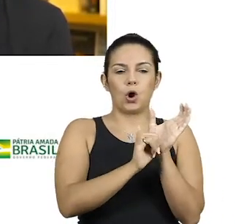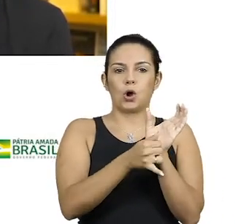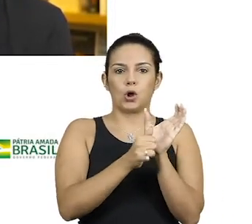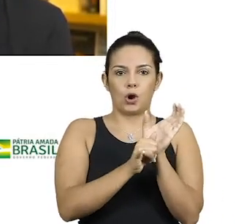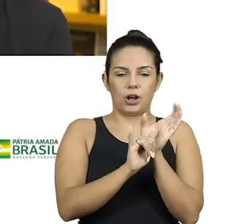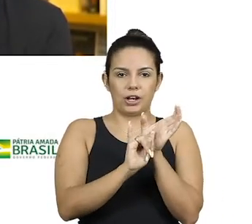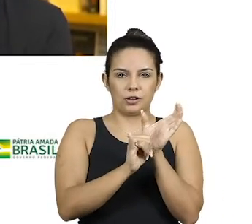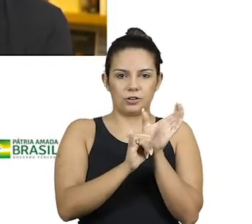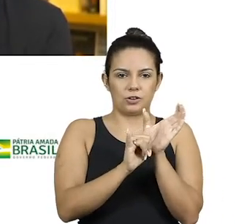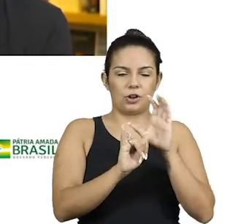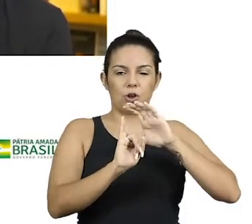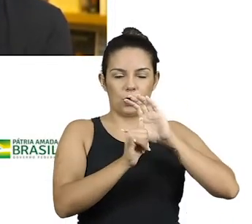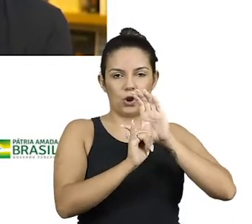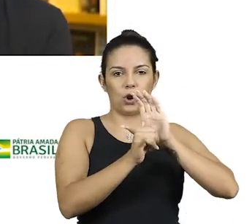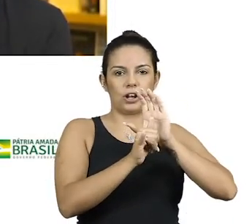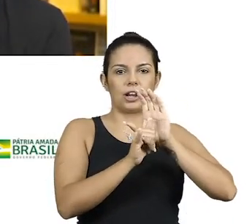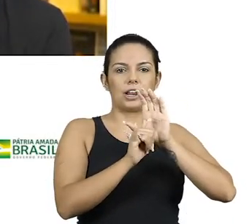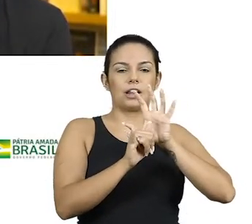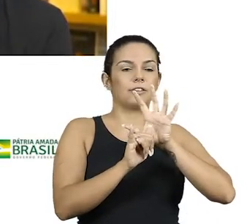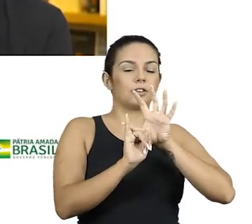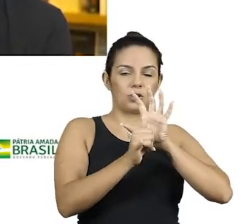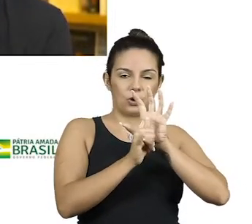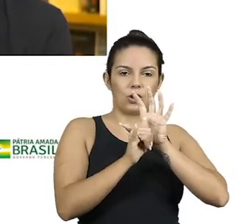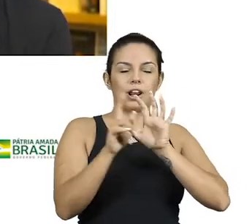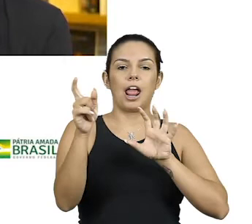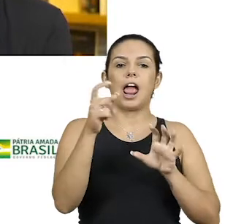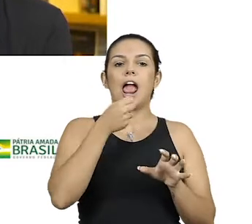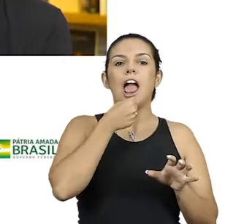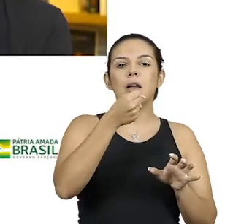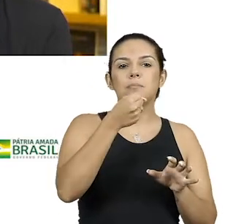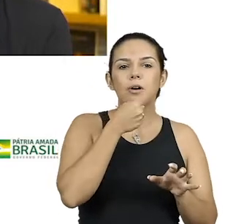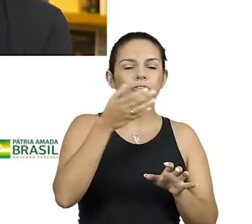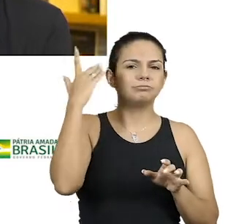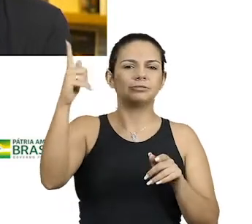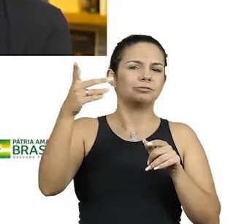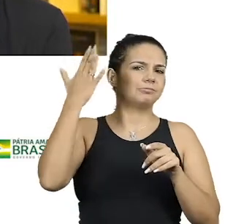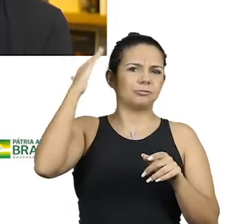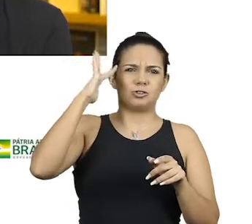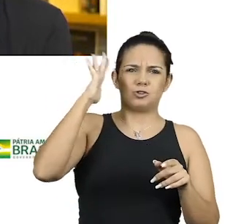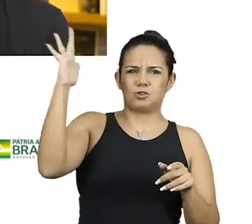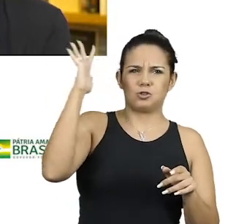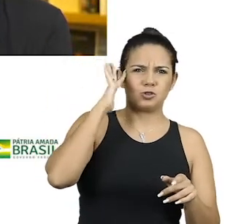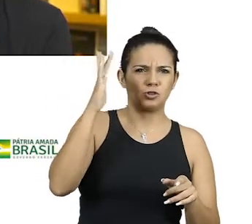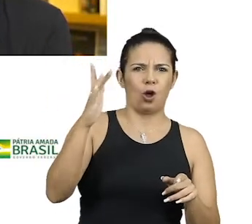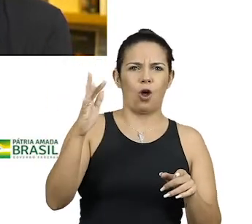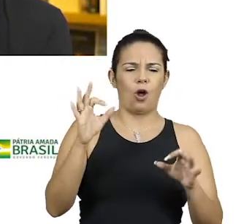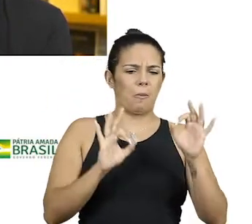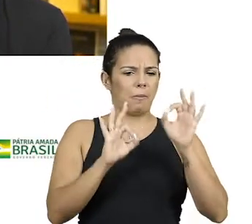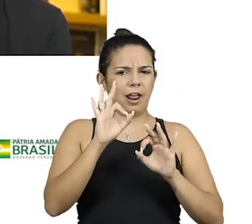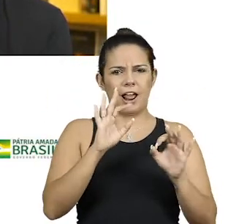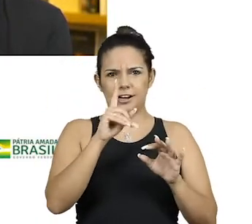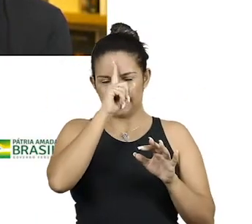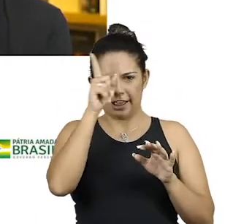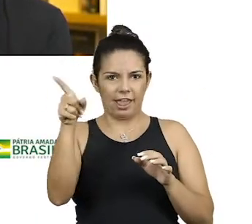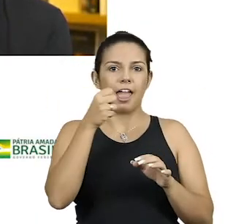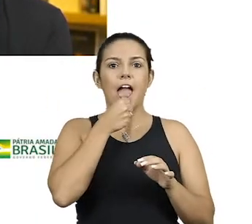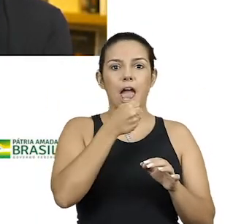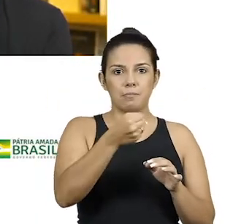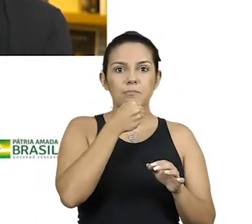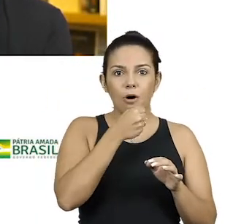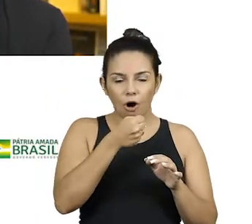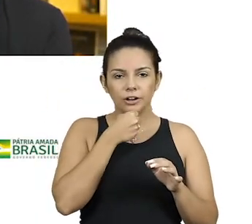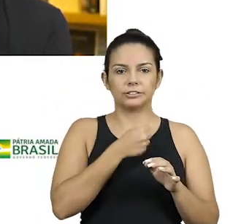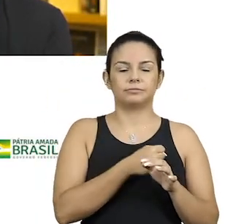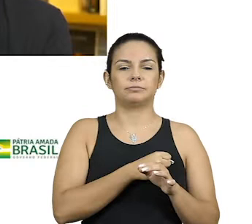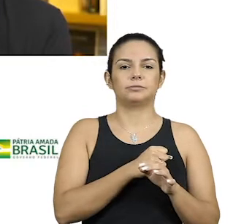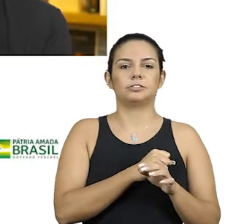uma pessoa que vinha cheia de sonhos, planos, ideias, mas um repórter de TV. E,